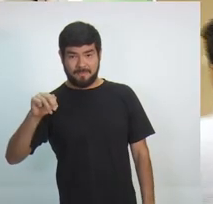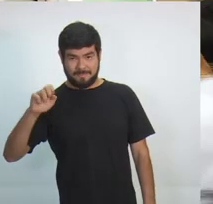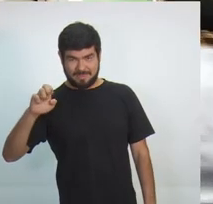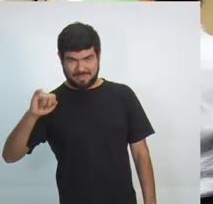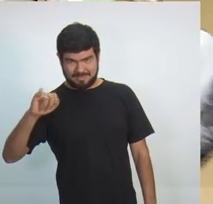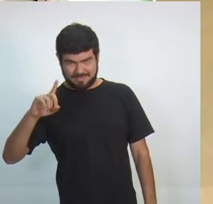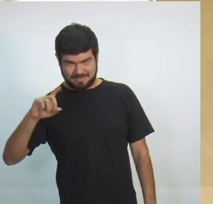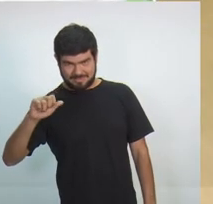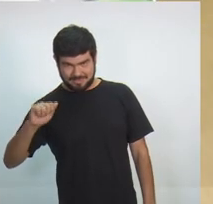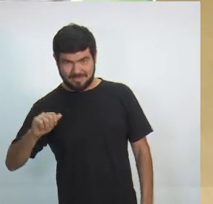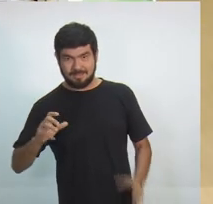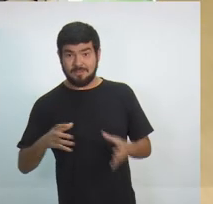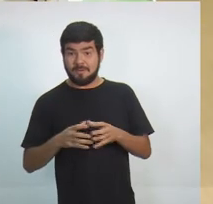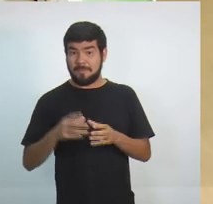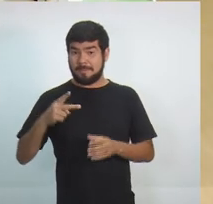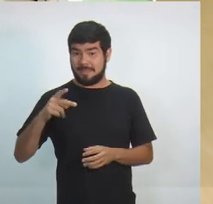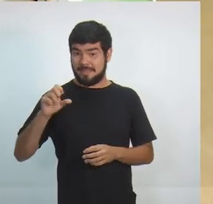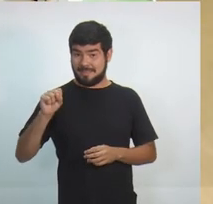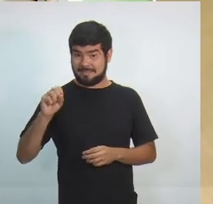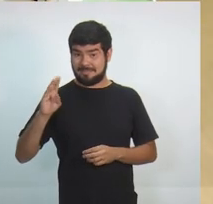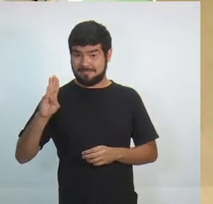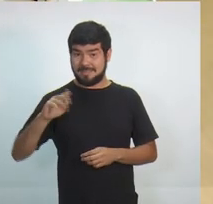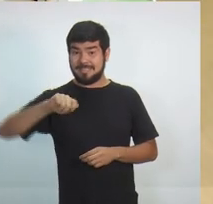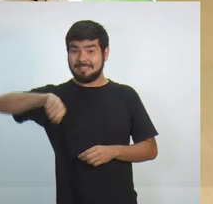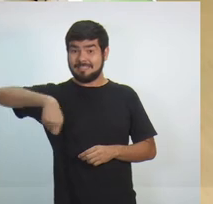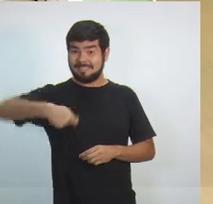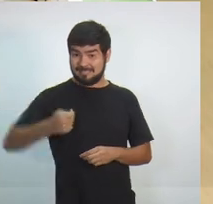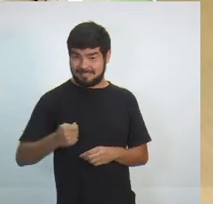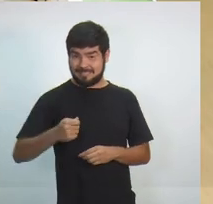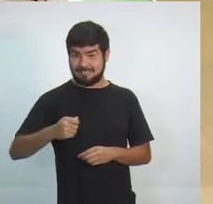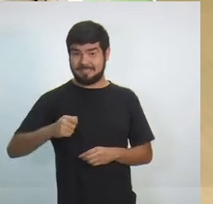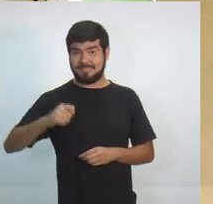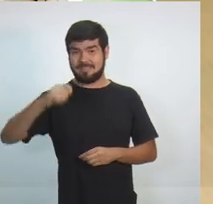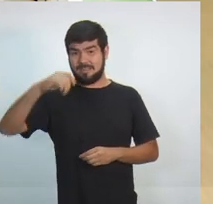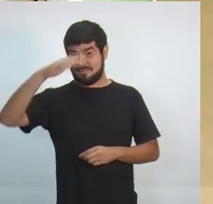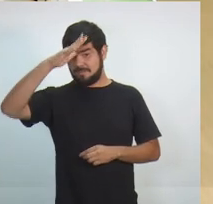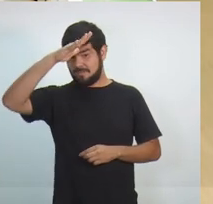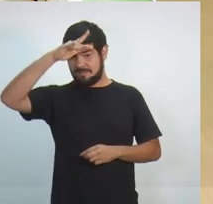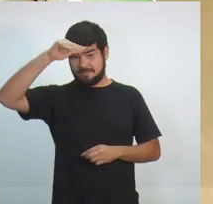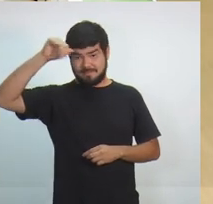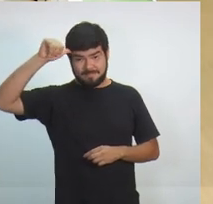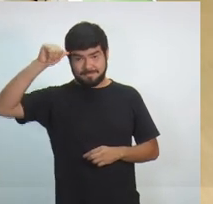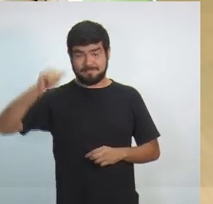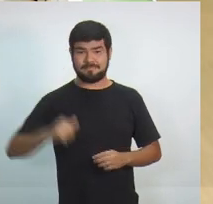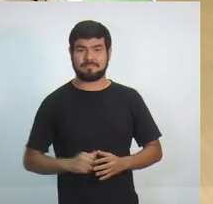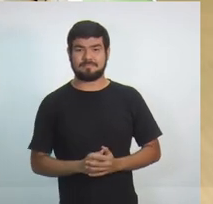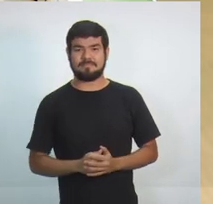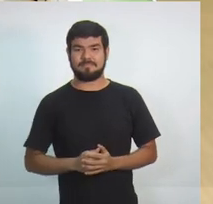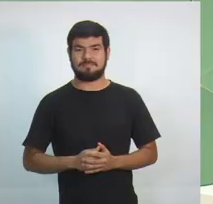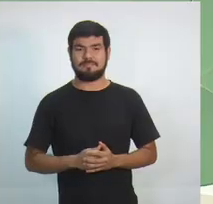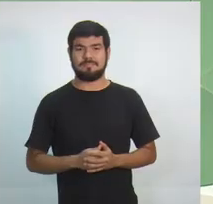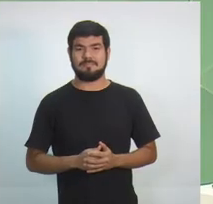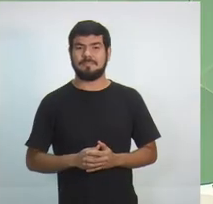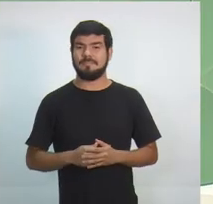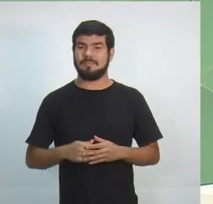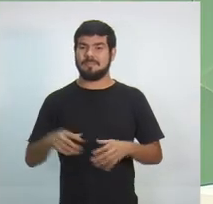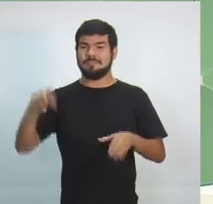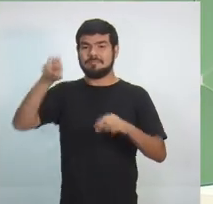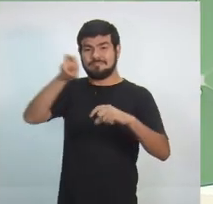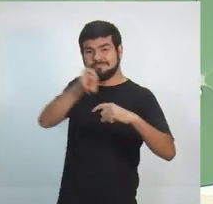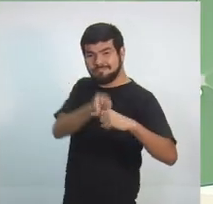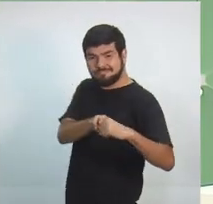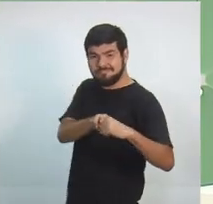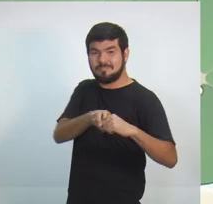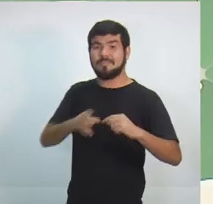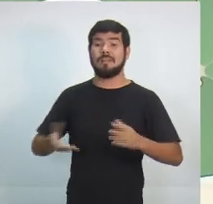candidato. É um prazer recebê mais uma vez. Ele vai sentar na cadeira que foi sorteada pelos assessores, quem entra